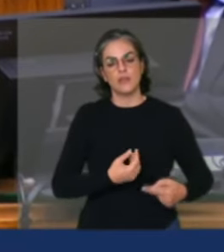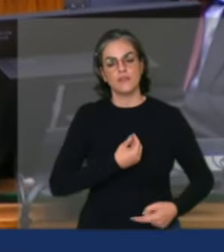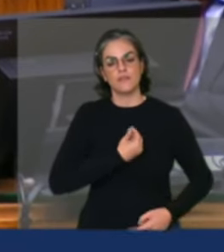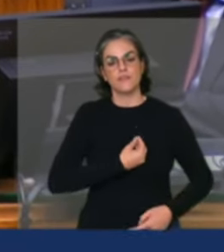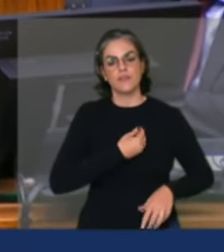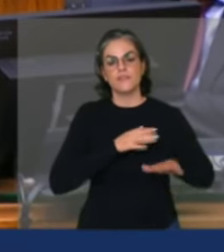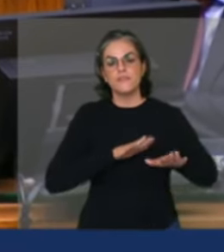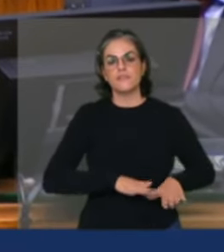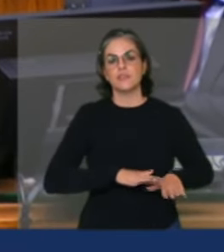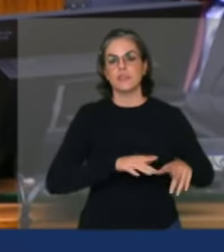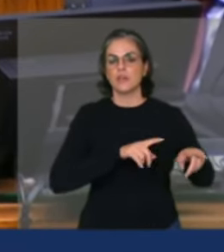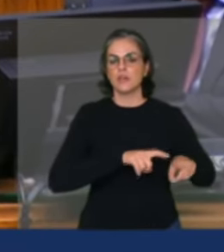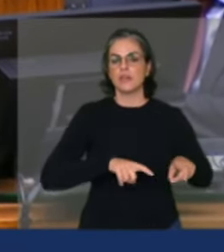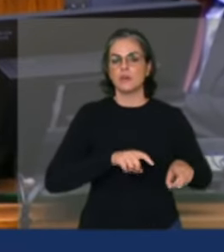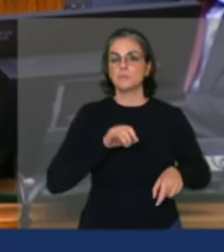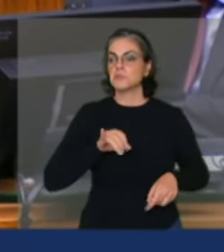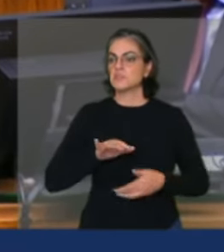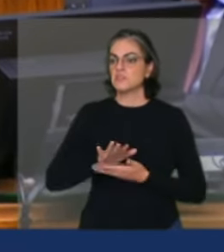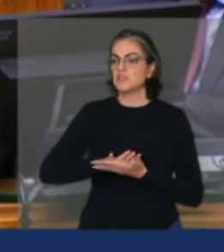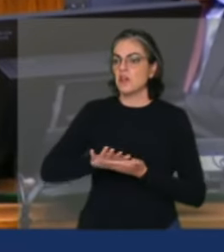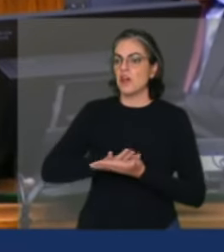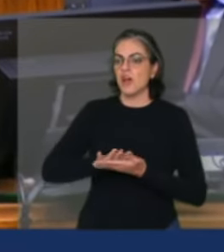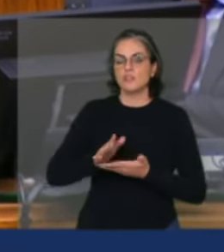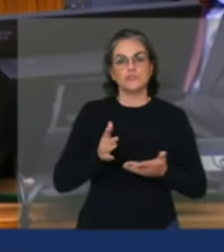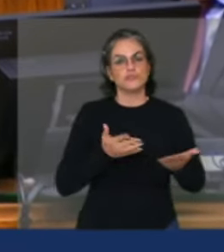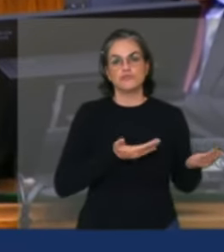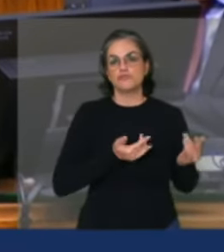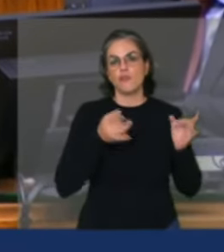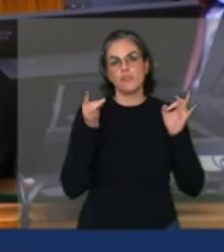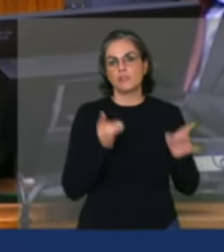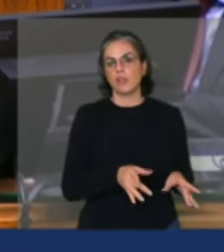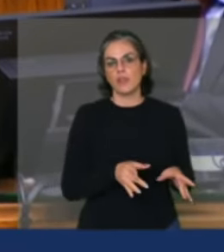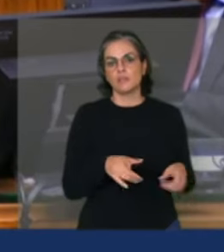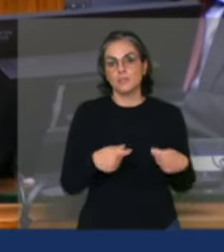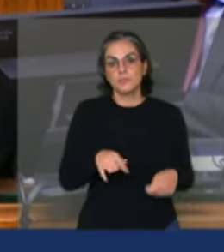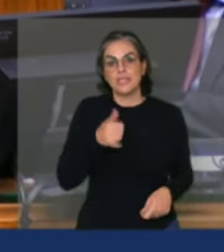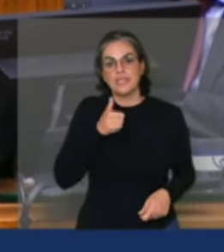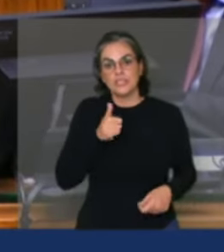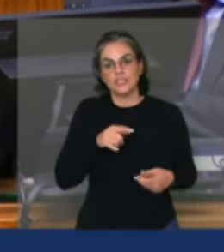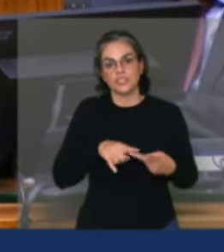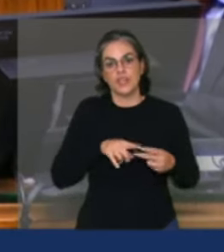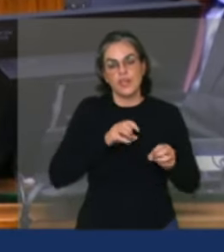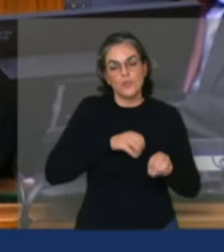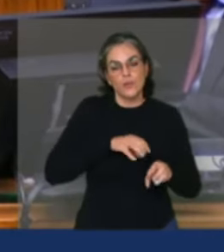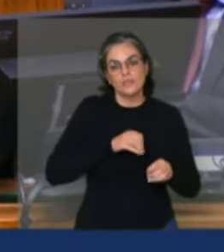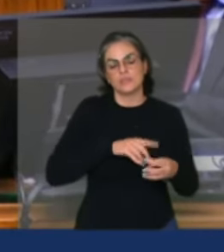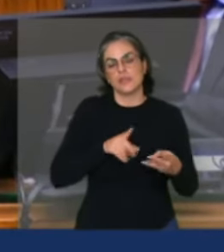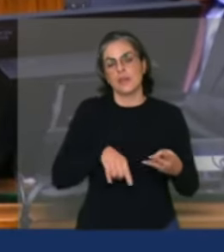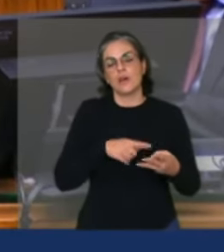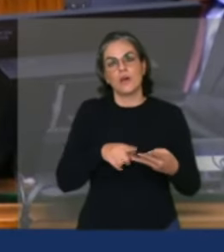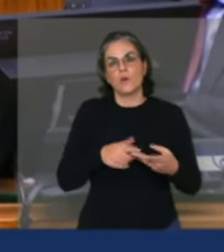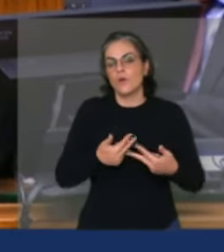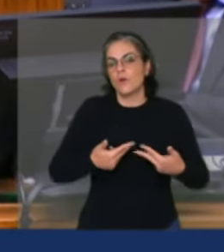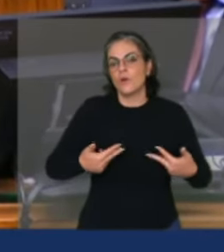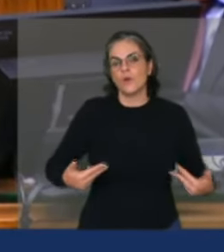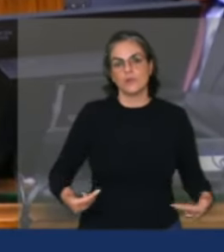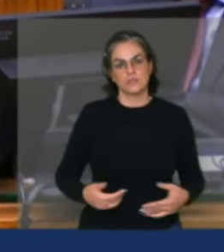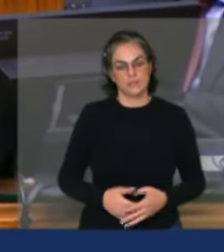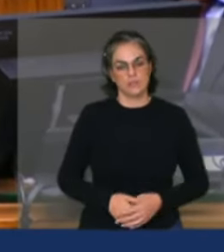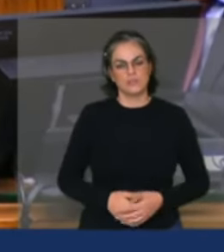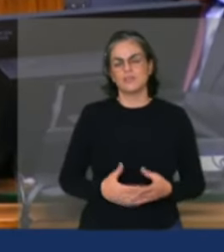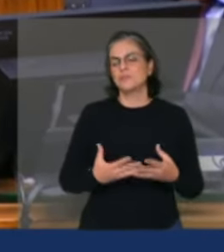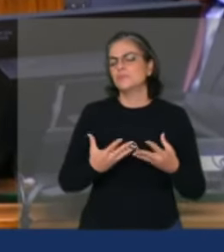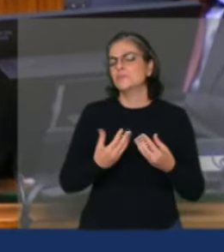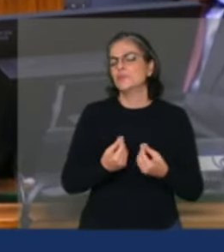e aí nós precisamos ter energia elétrica precisamos ter a educação discutir a educação do campo tanta coisa